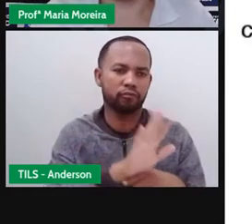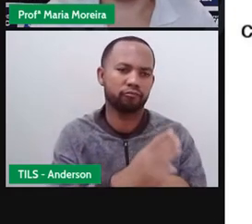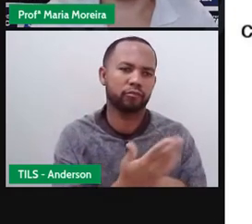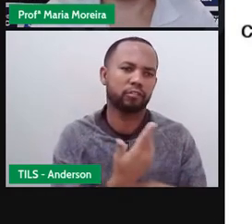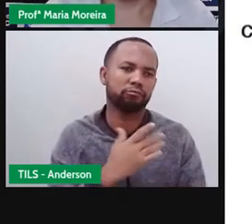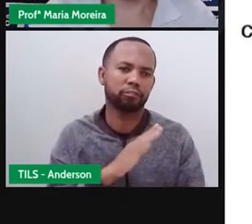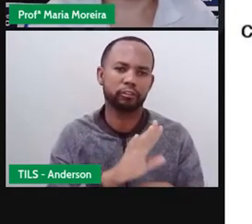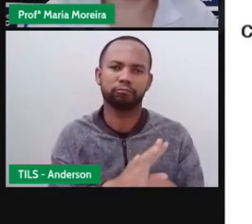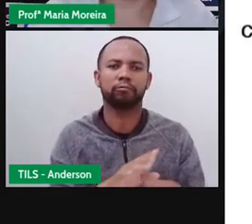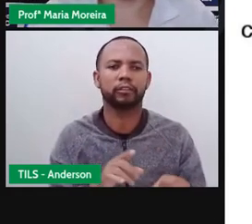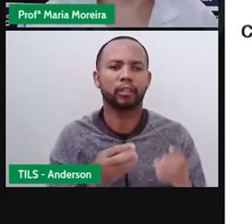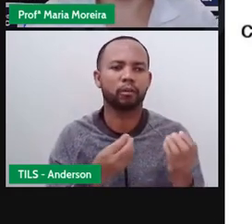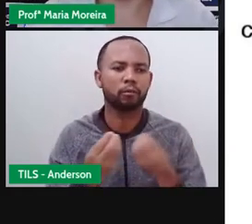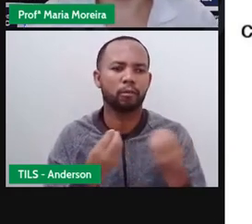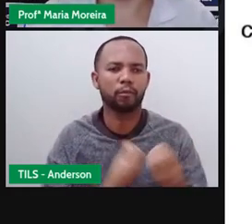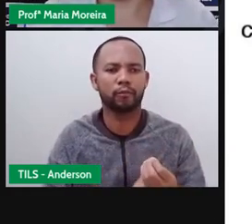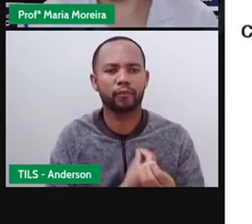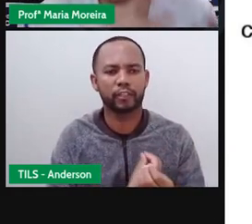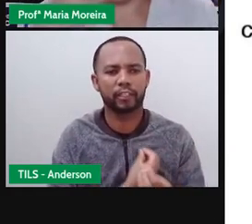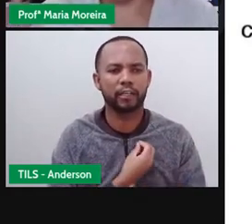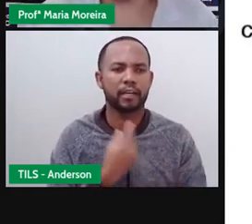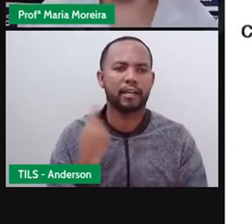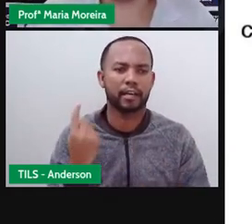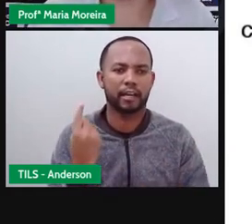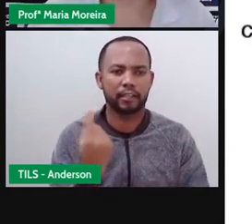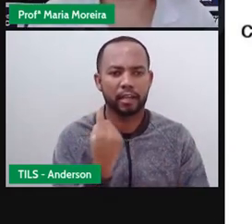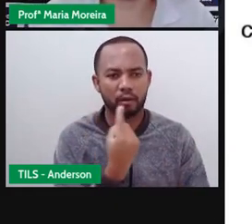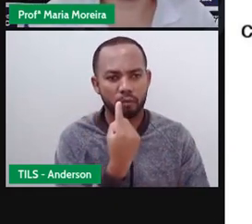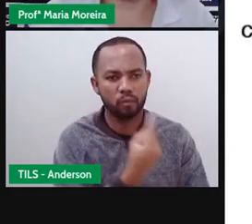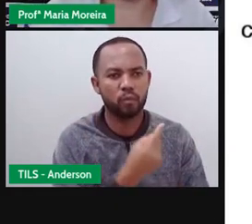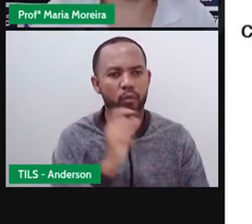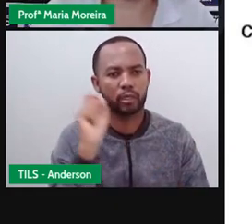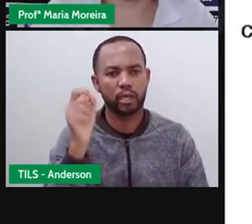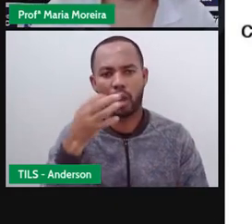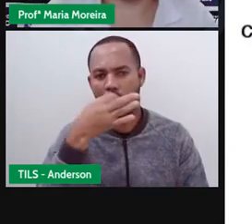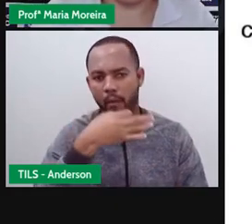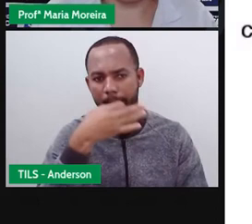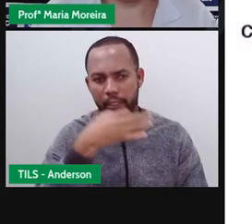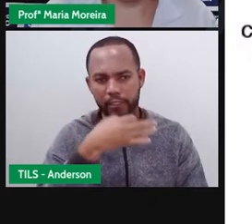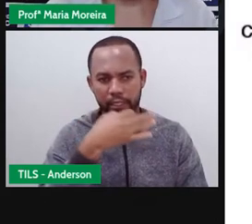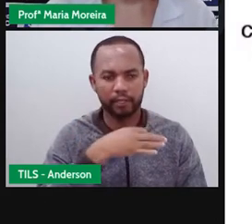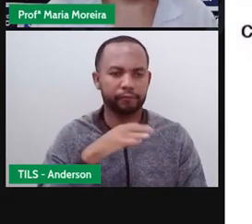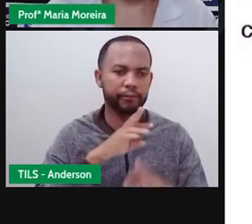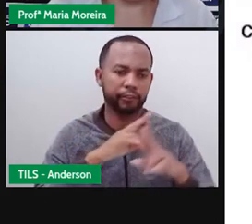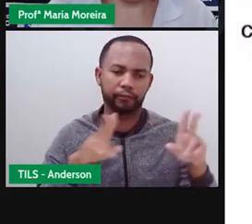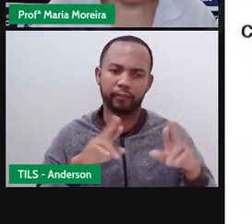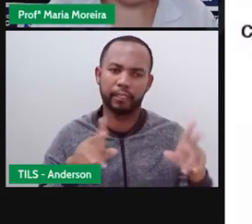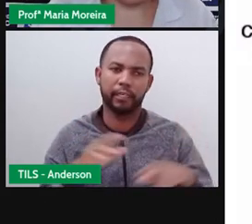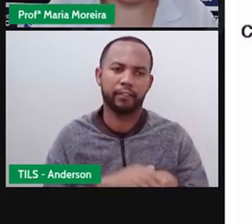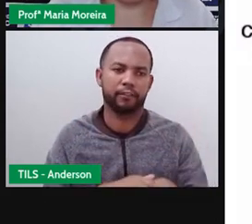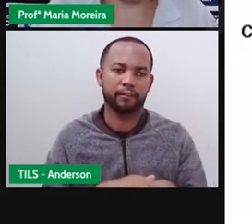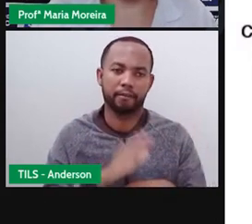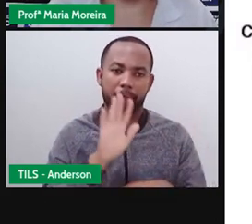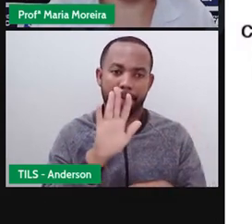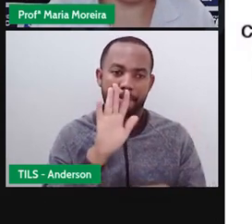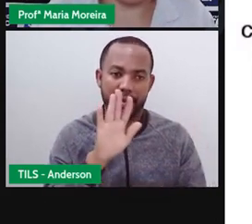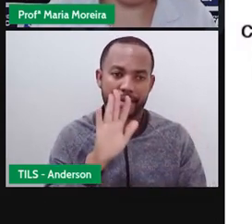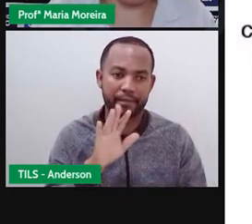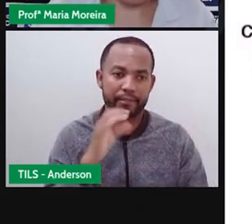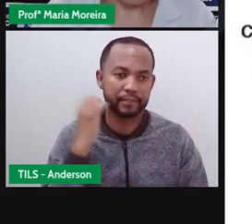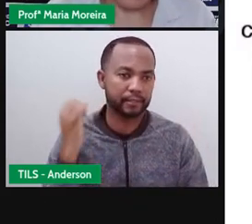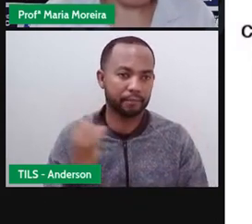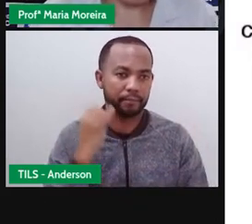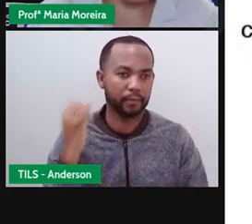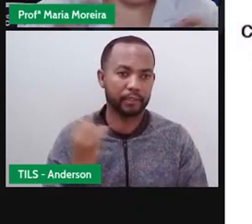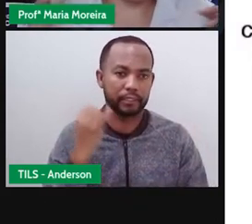esse ratinho. Então, cada um tem o quê? Aí a sua maneira de contar. Mas, o importante é o quê?